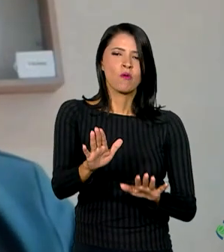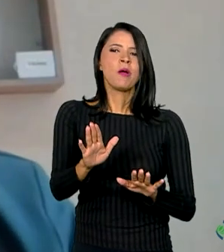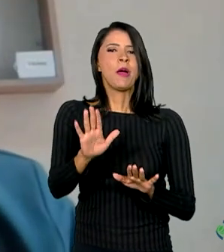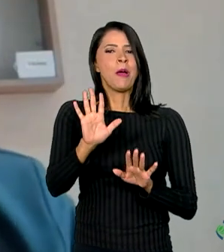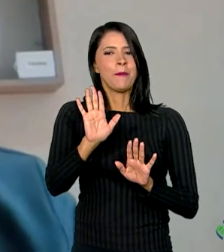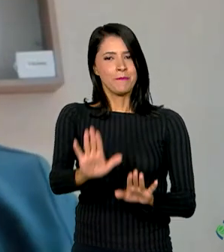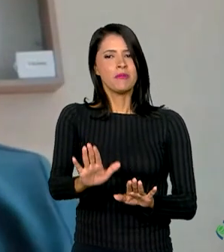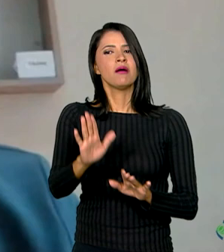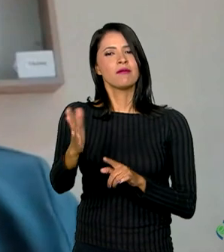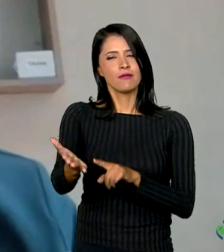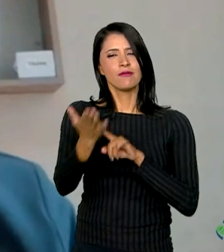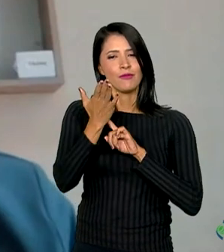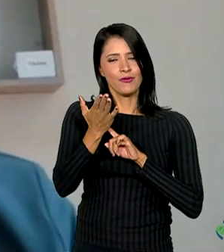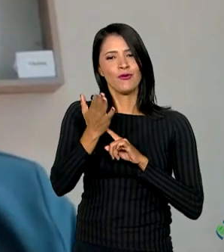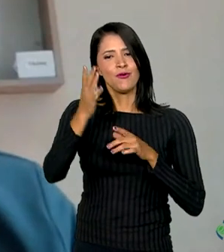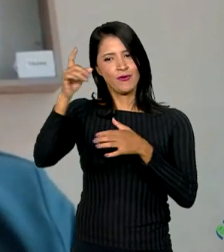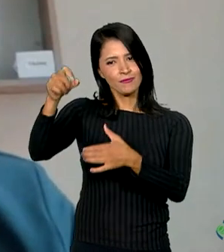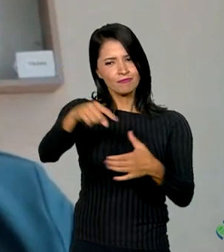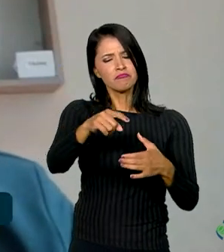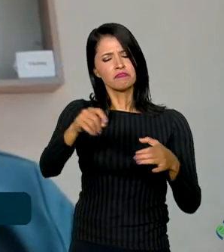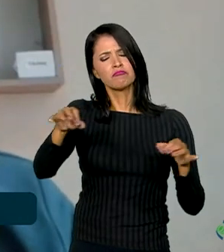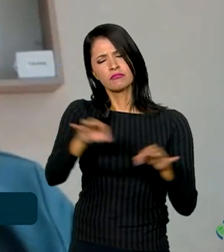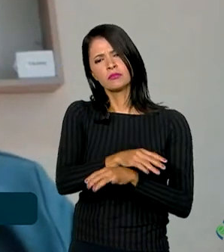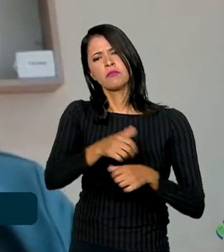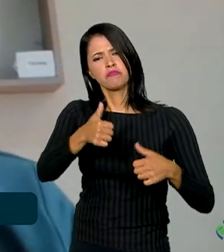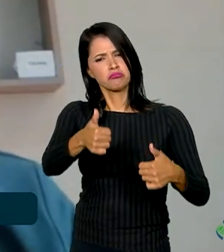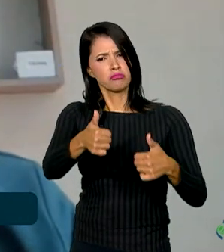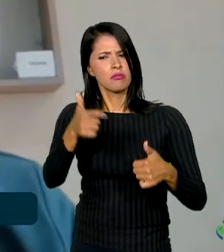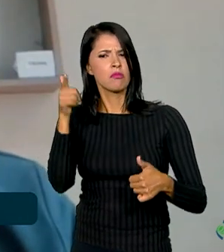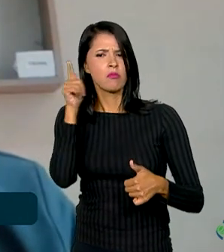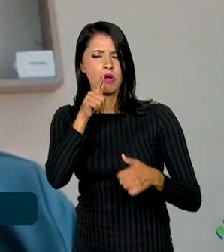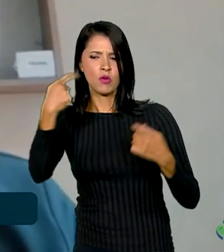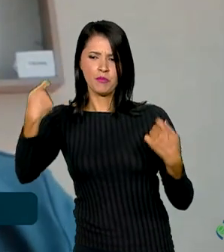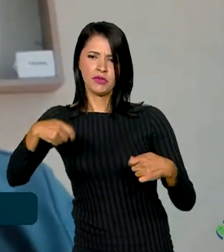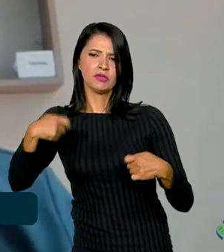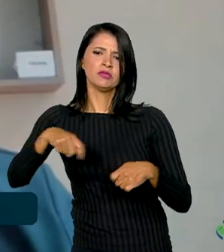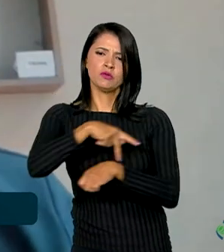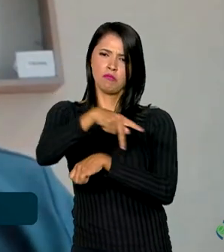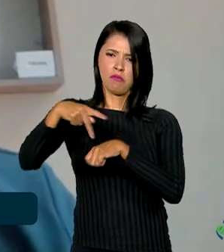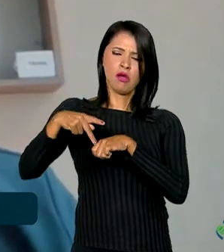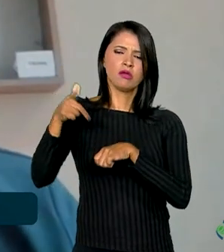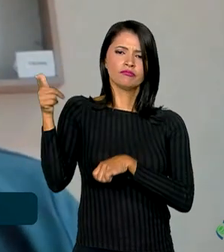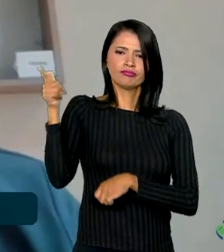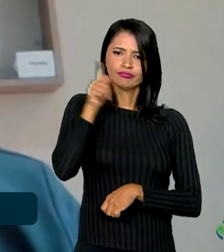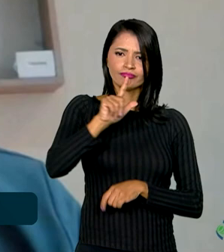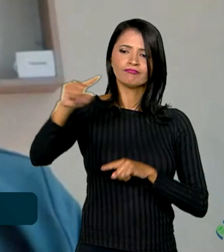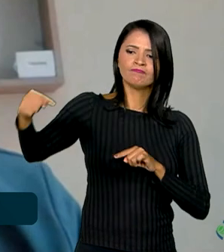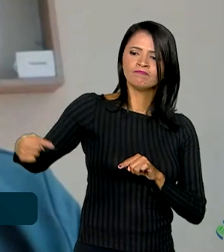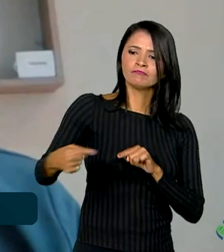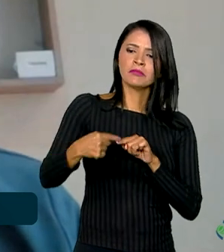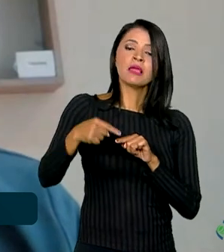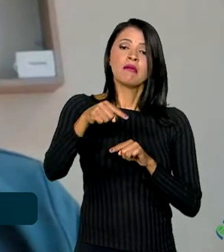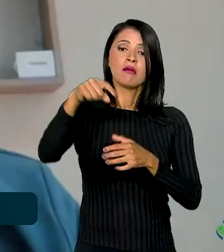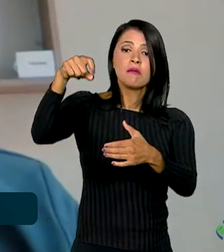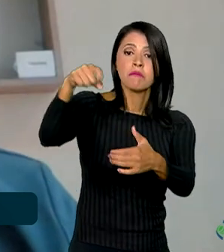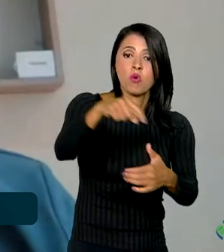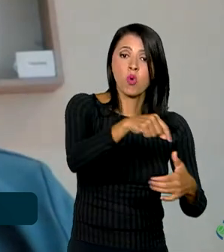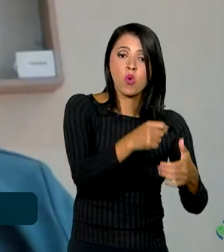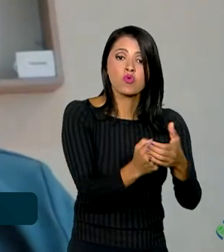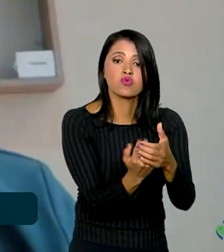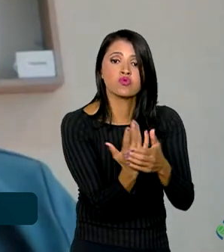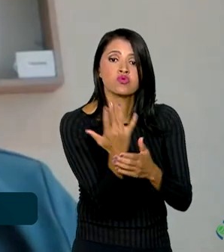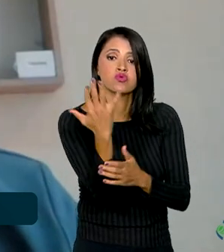mostrando que temos uma produção suficiente para atender as necessidades do país. É uma produção que deve ter uma